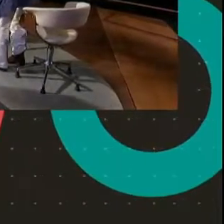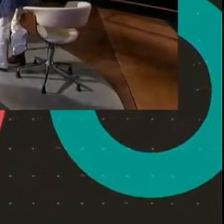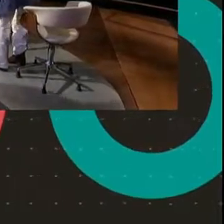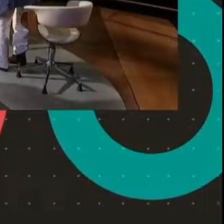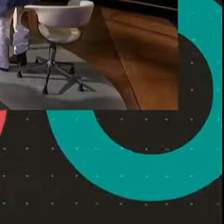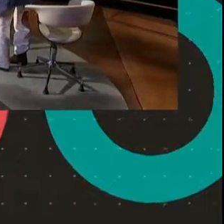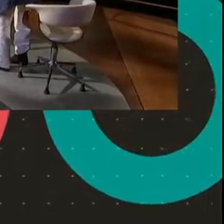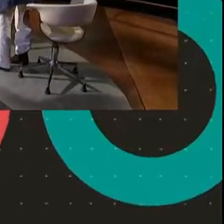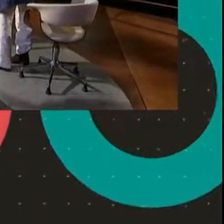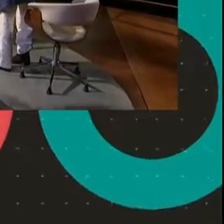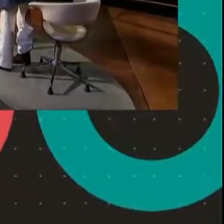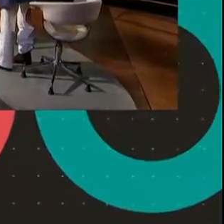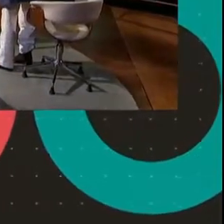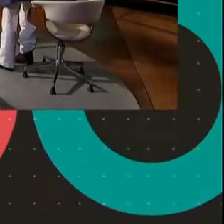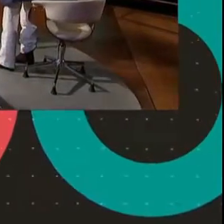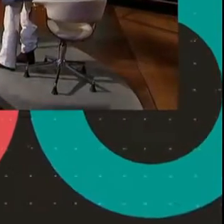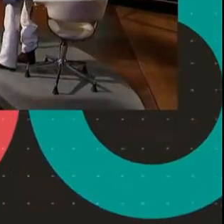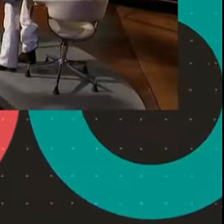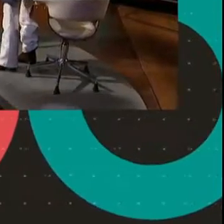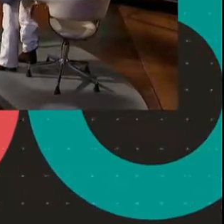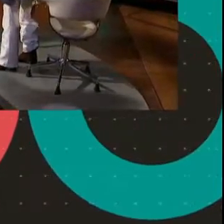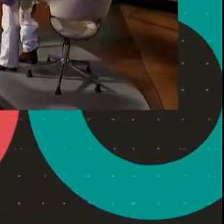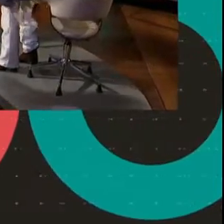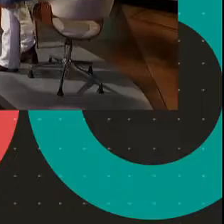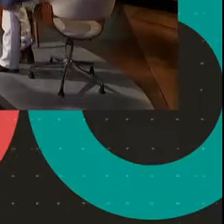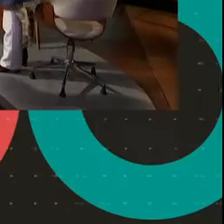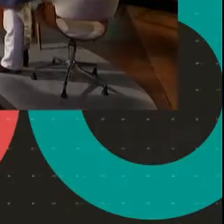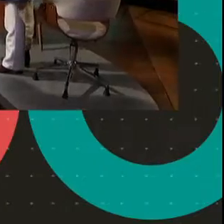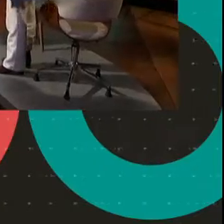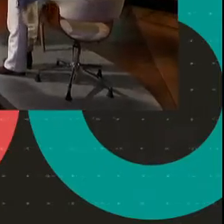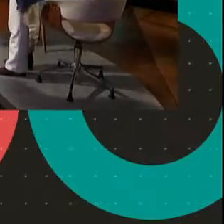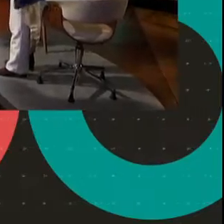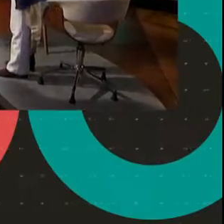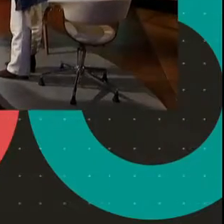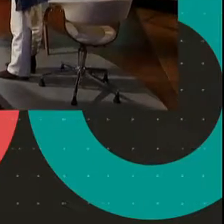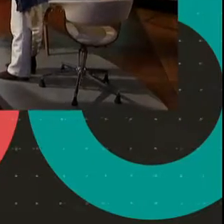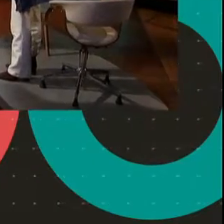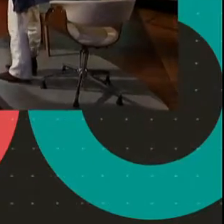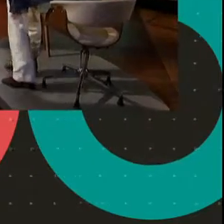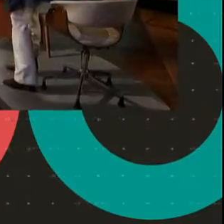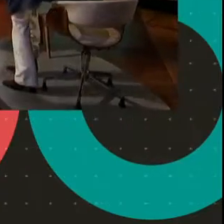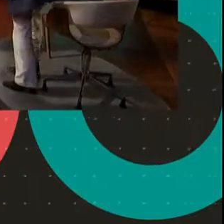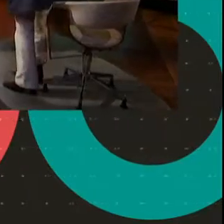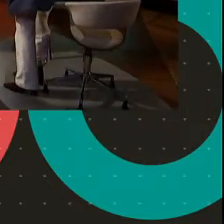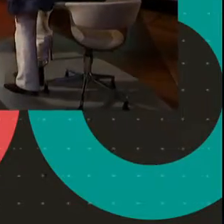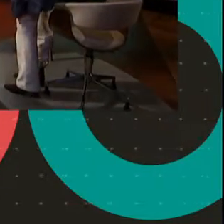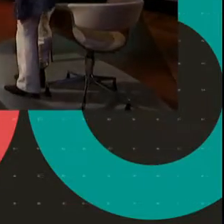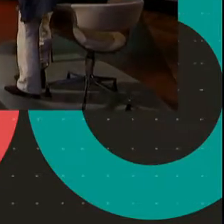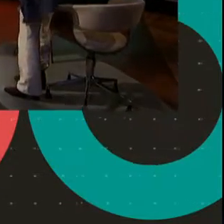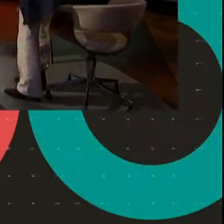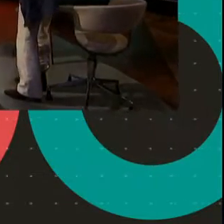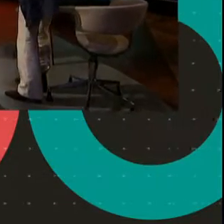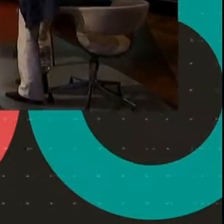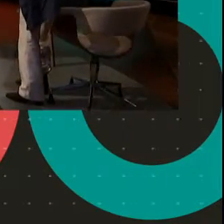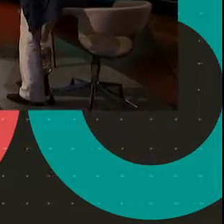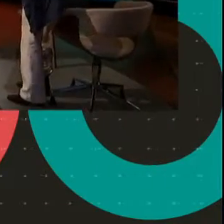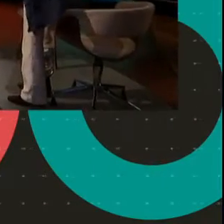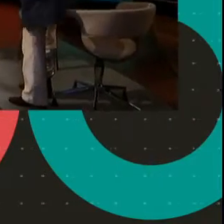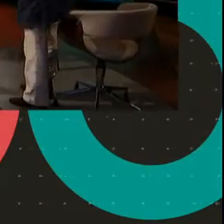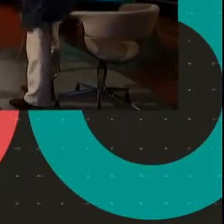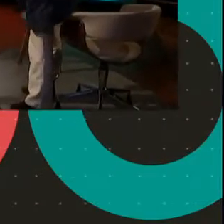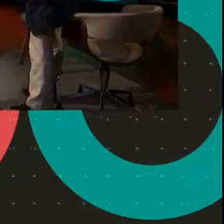direitinho. Obrigada, obrigada. Nossa, vocês são incríveis. Olha quem vocês pulizam no mar. Eles